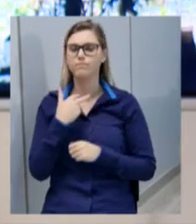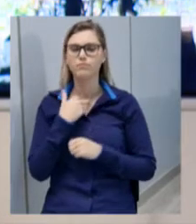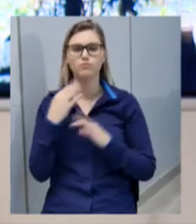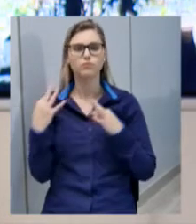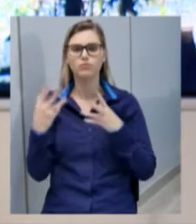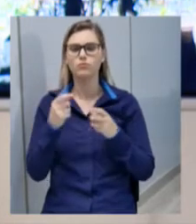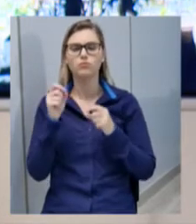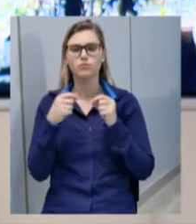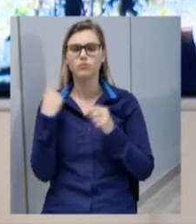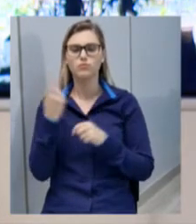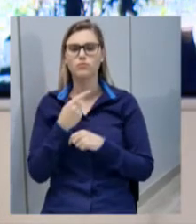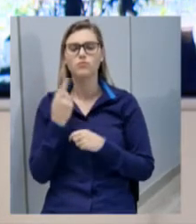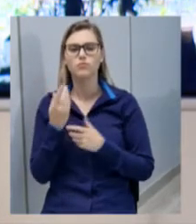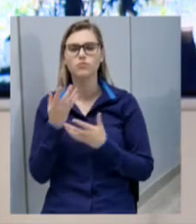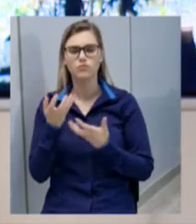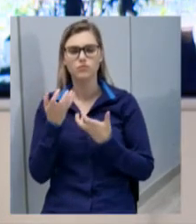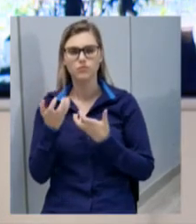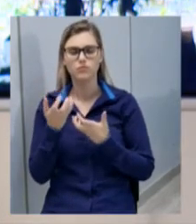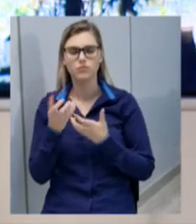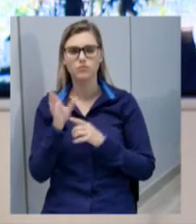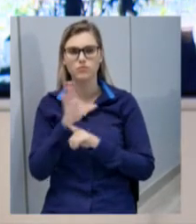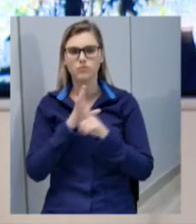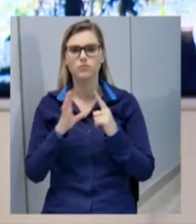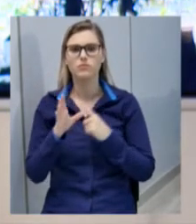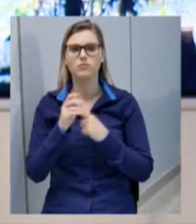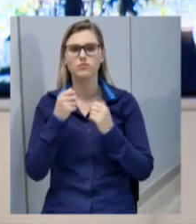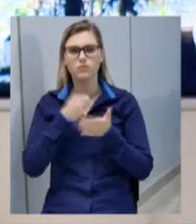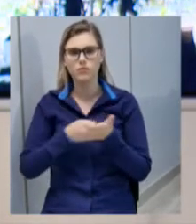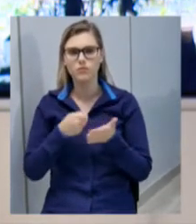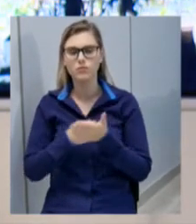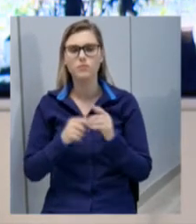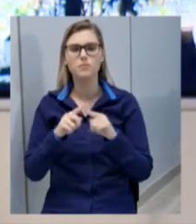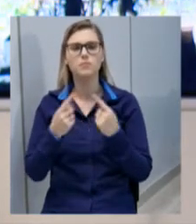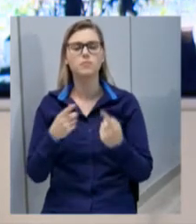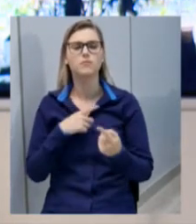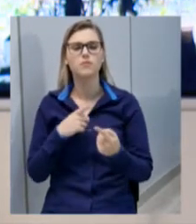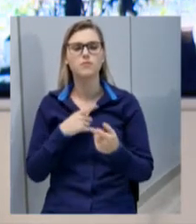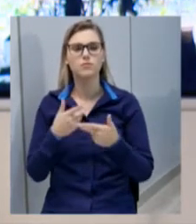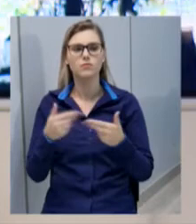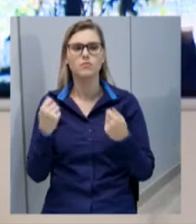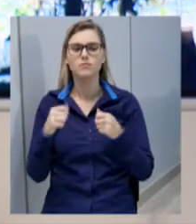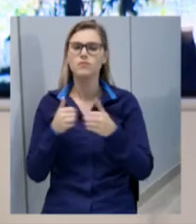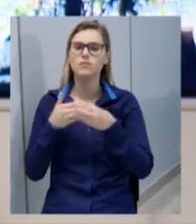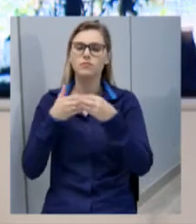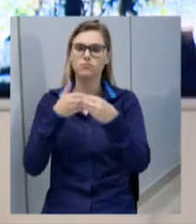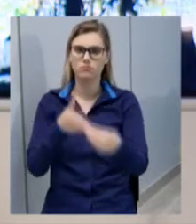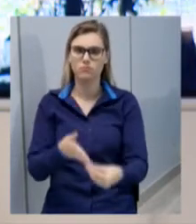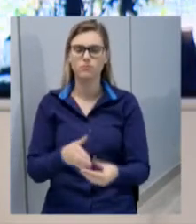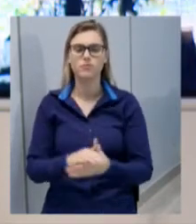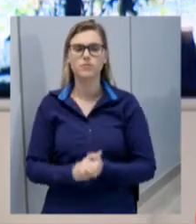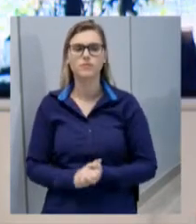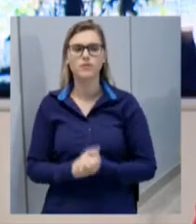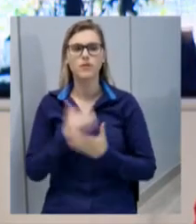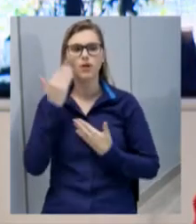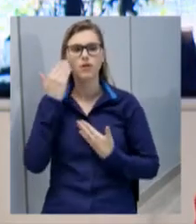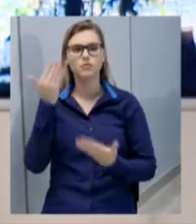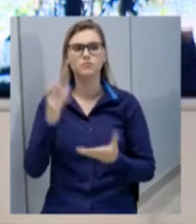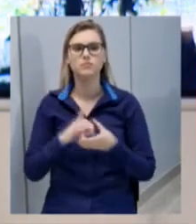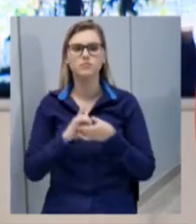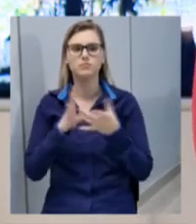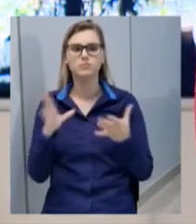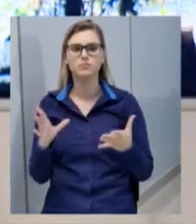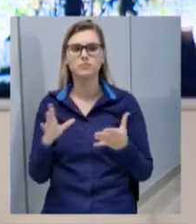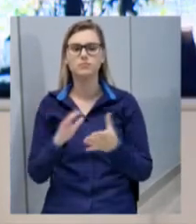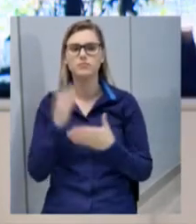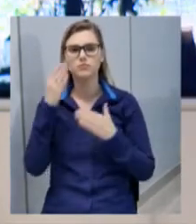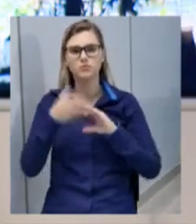gente que há demanda da comunidade, mas existem algumas situações que precisam ser seguidas. Obrigada pela disponibilidade